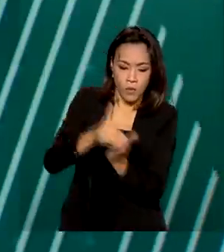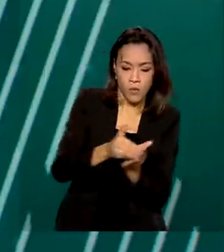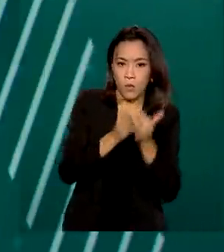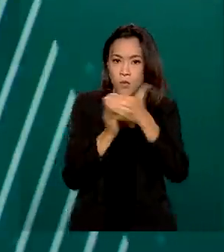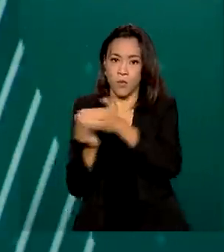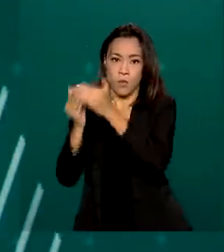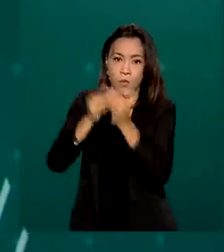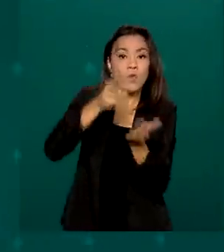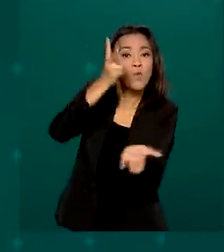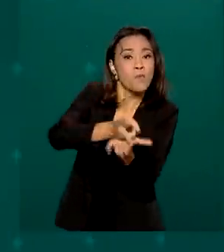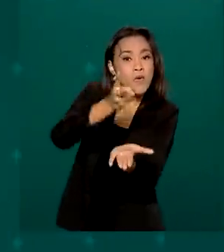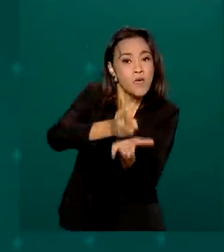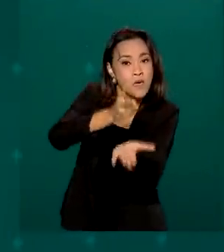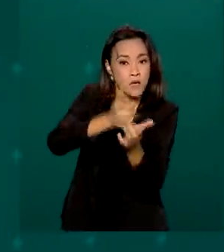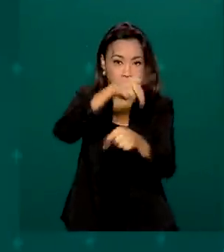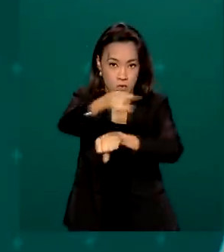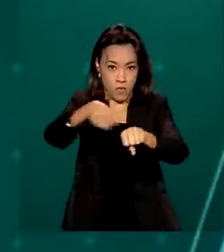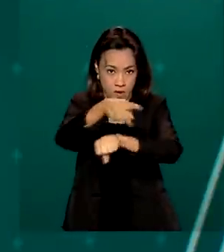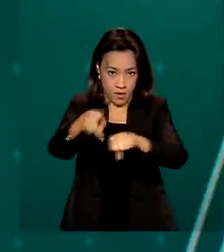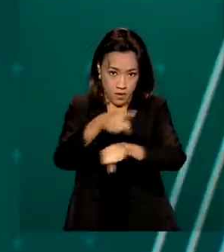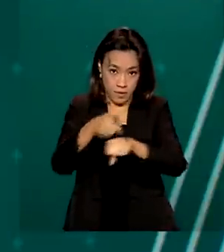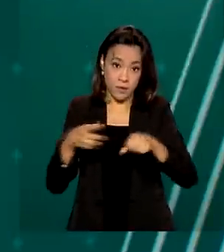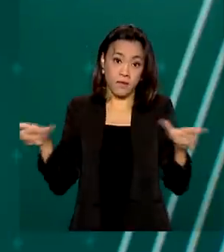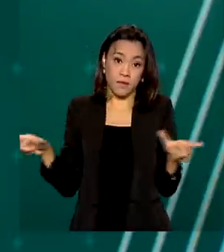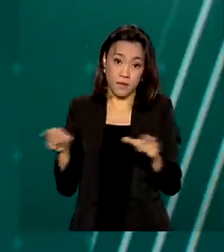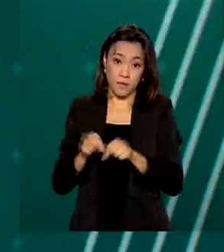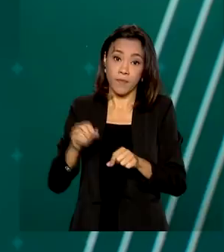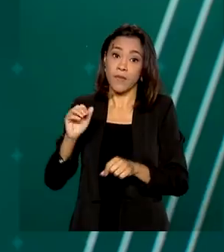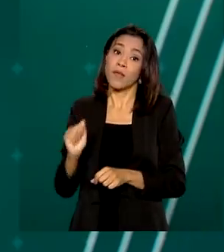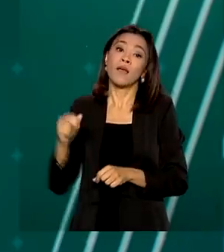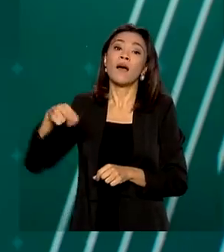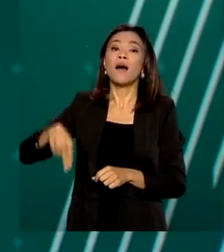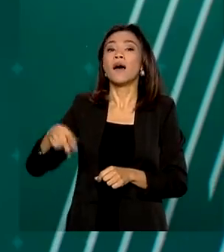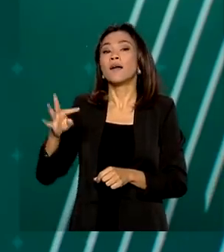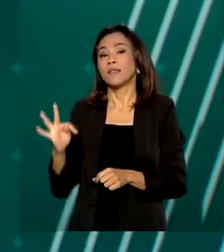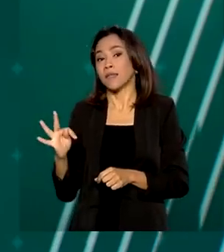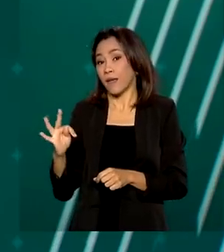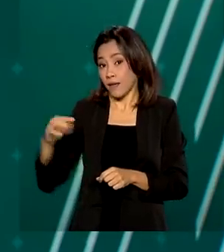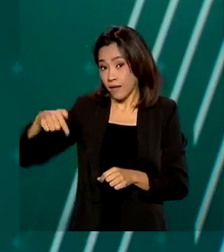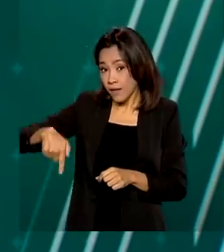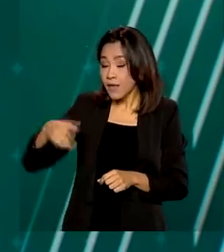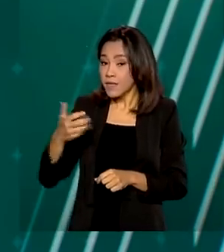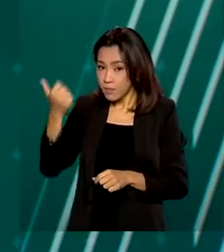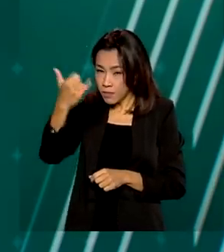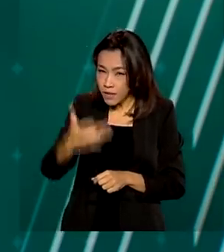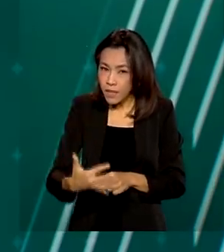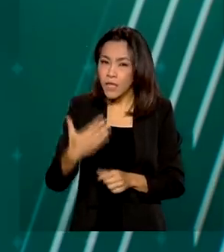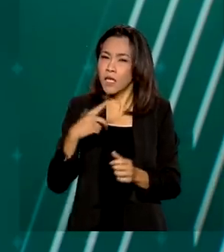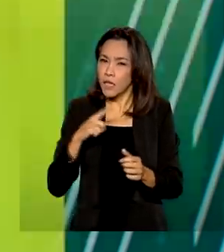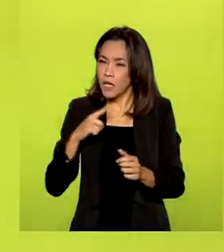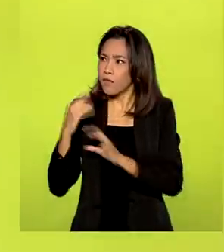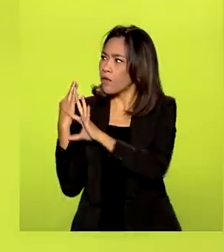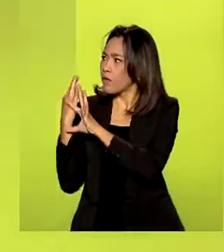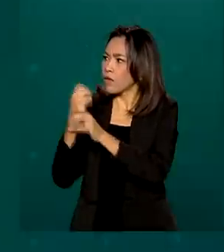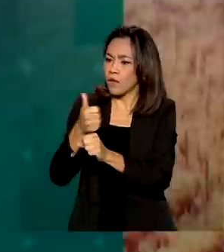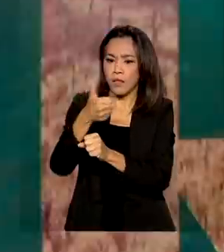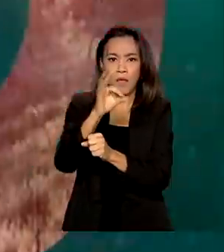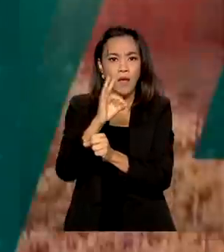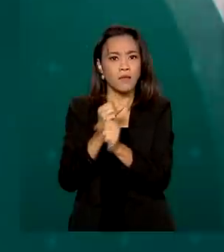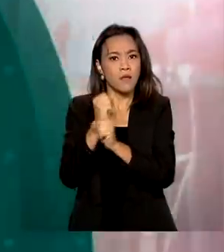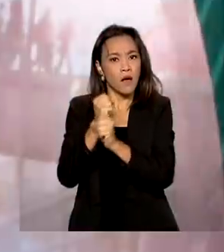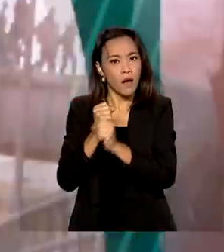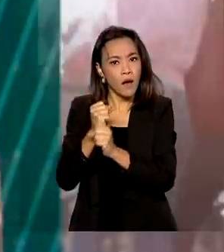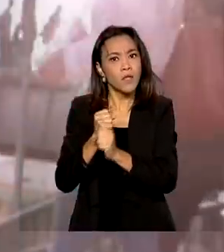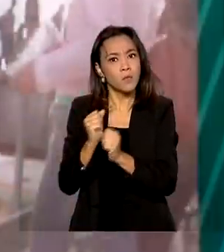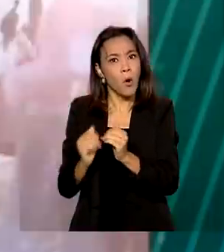Estudo da ANTAC, a Agência Nacional de Transportes Aquaviários, mostra o maior crescimento dos últimos 10 anos, com destaque